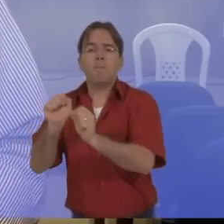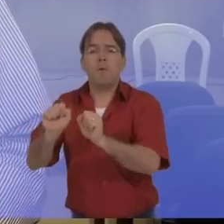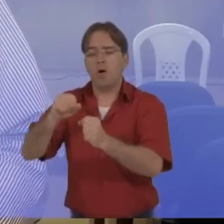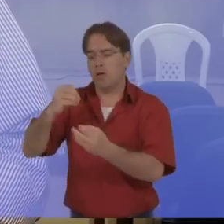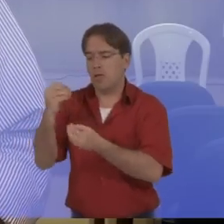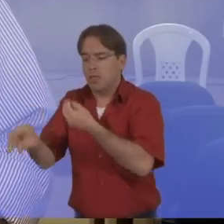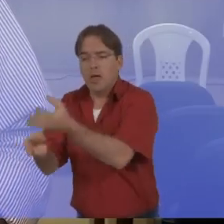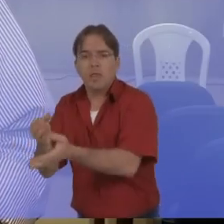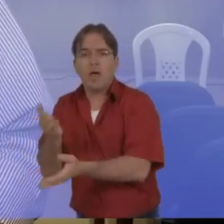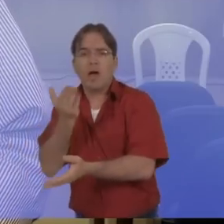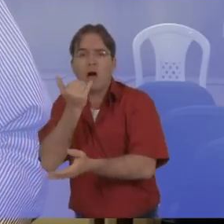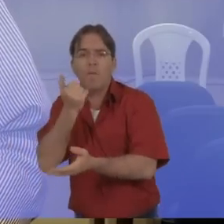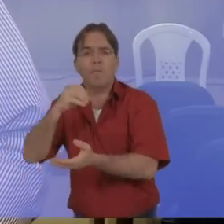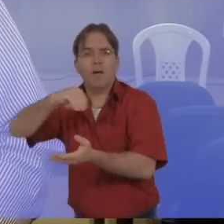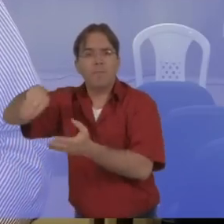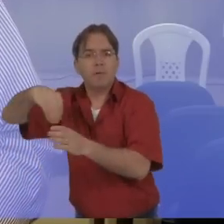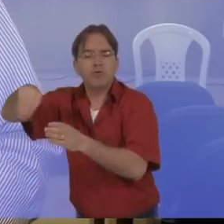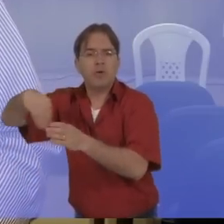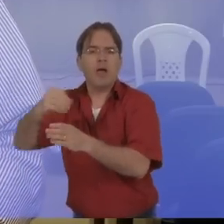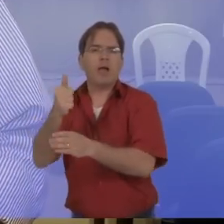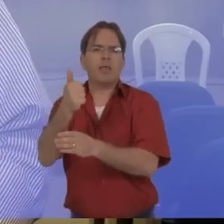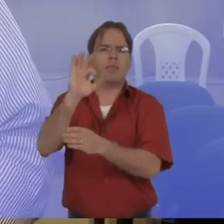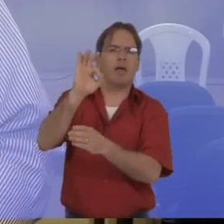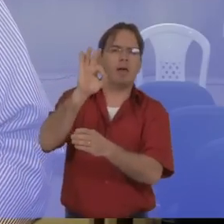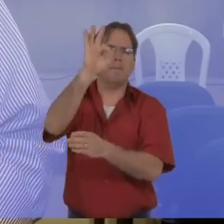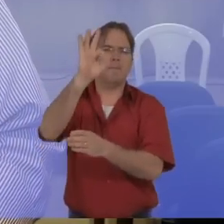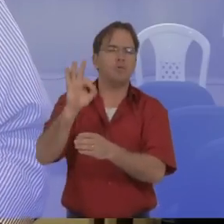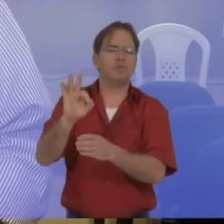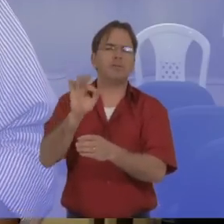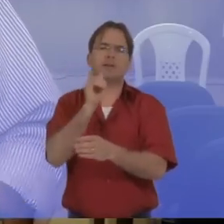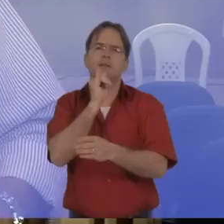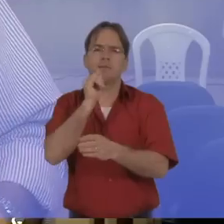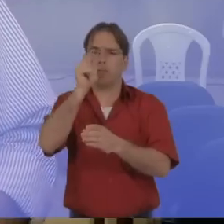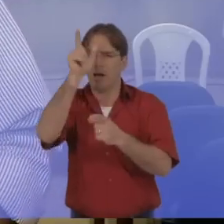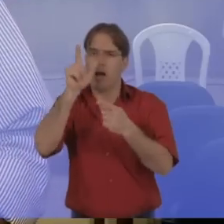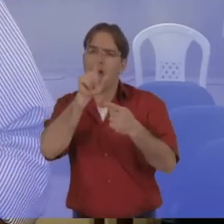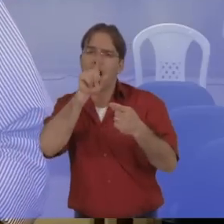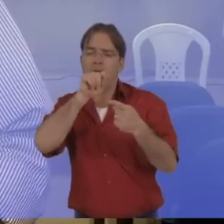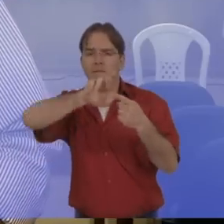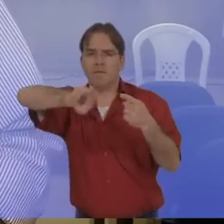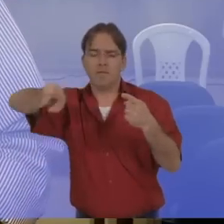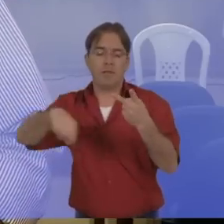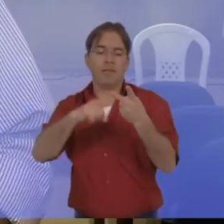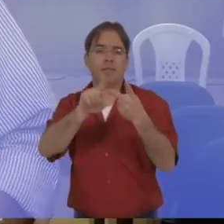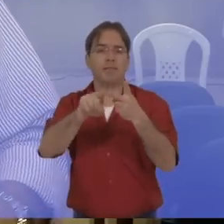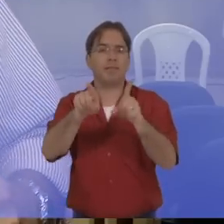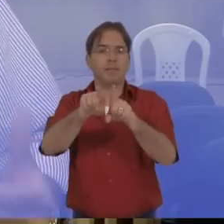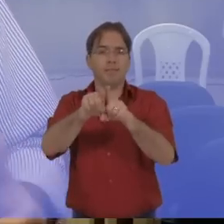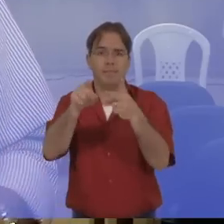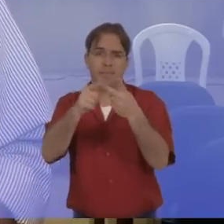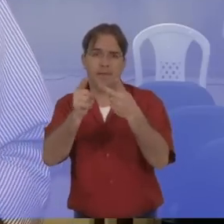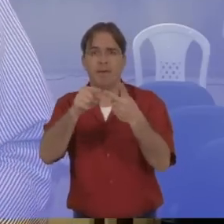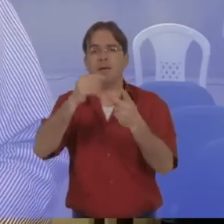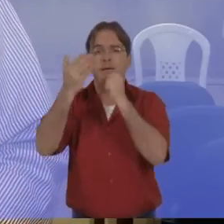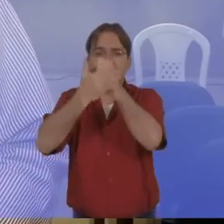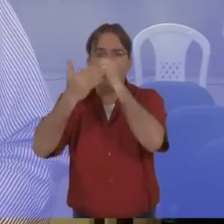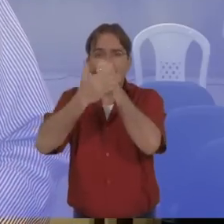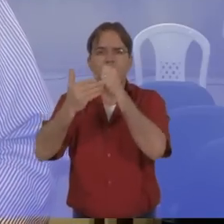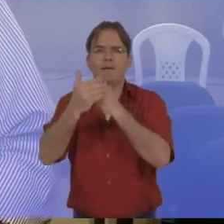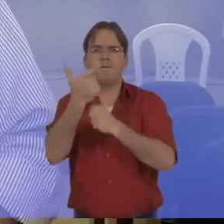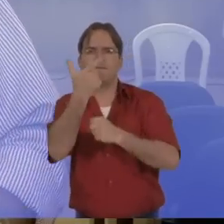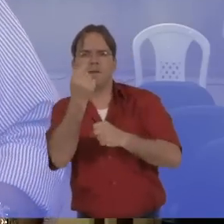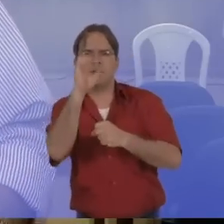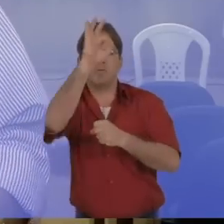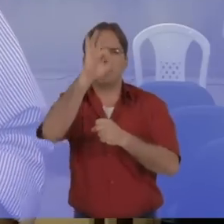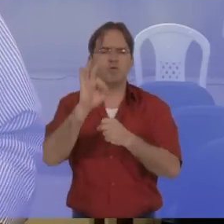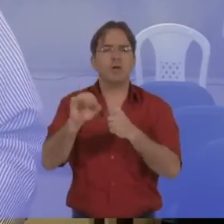10%, até 15% em ração de aves, suínos 20% a 25%, em coelhos, por exemplo, que tem um maior potencial de digestão da